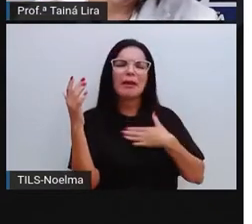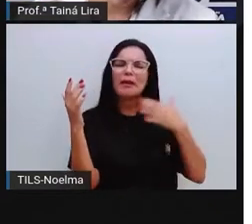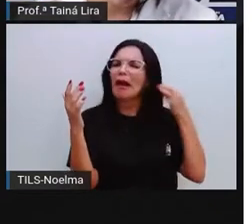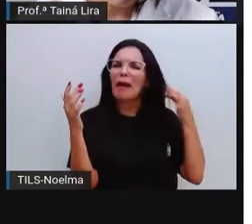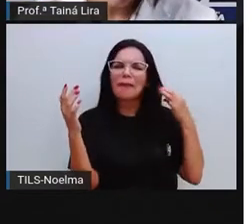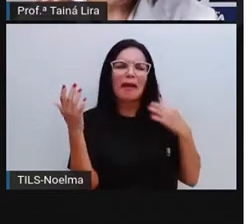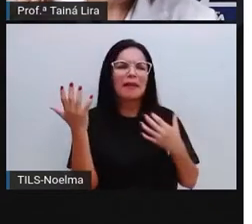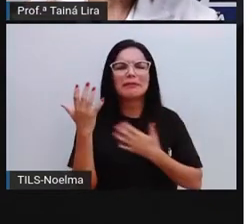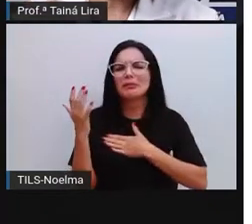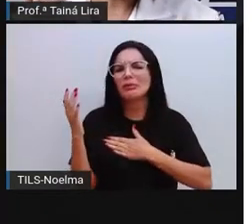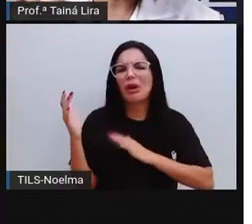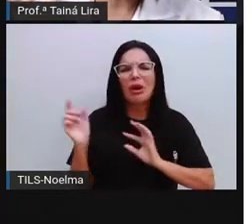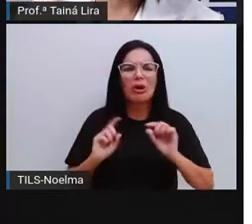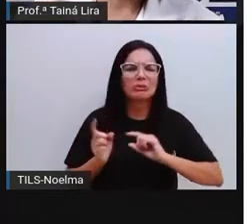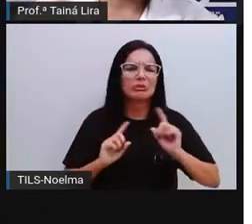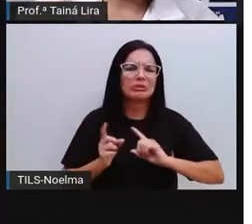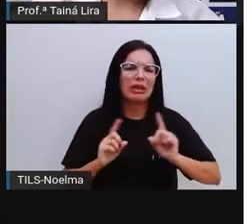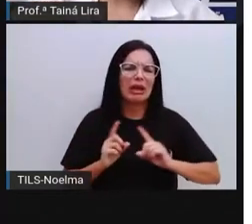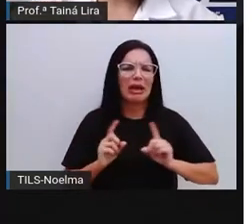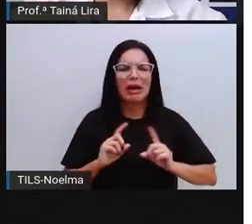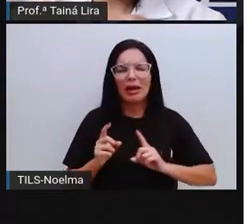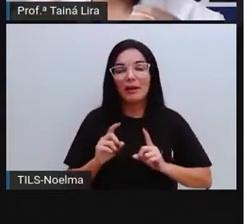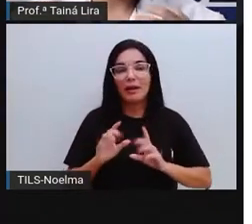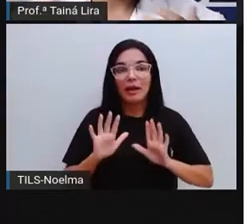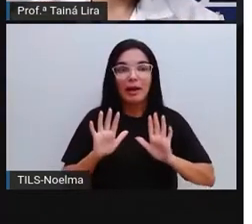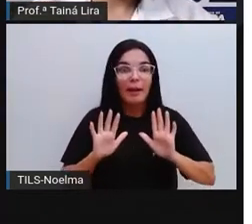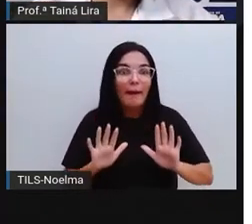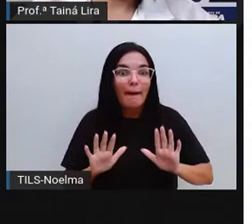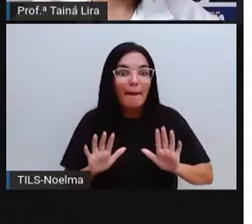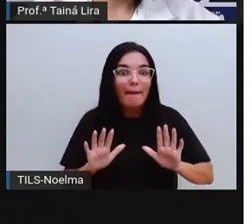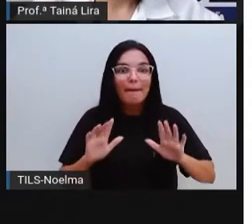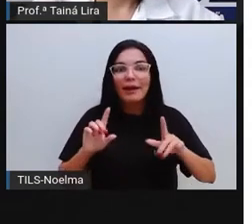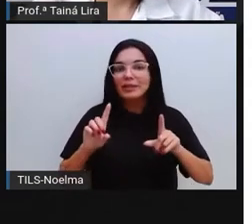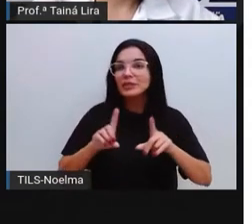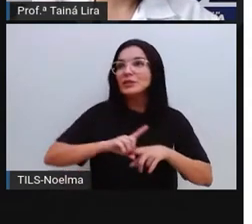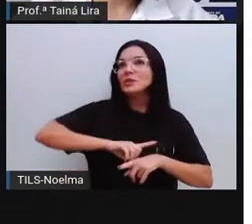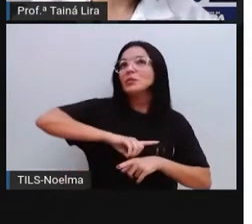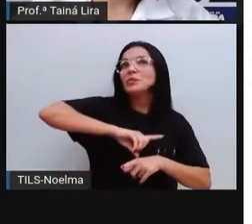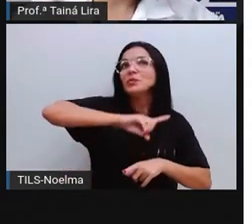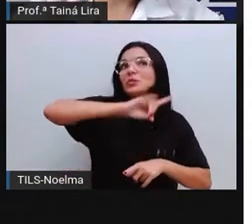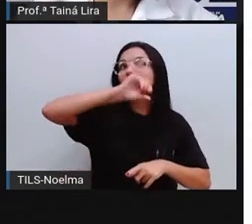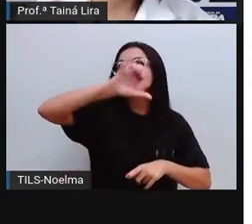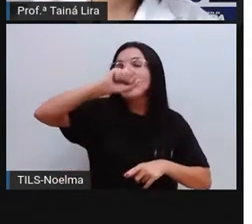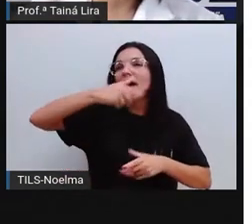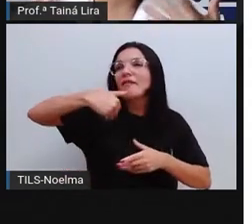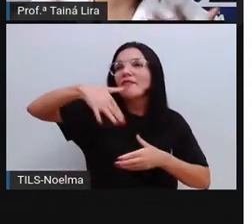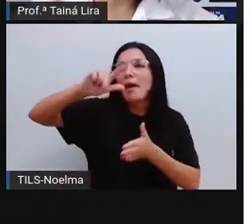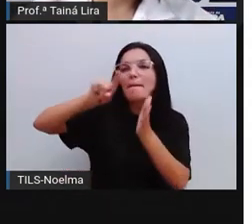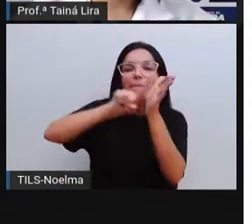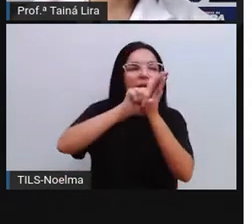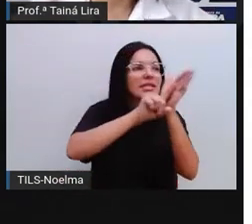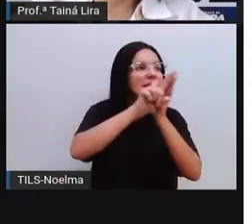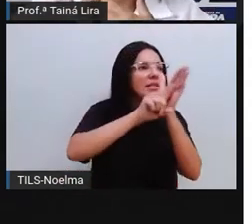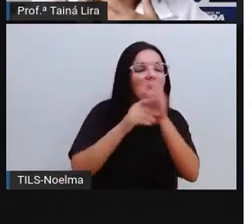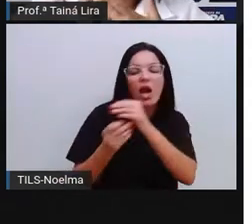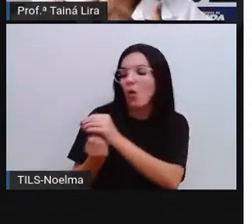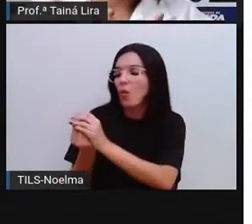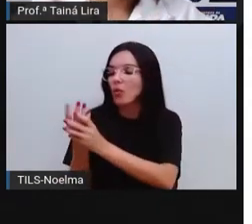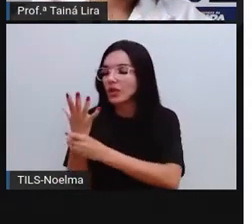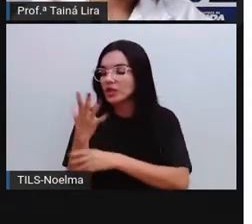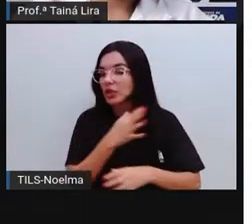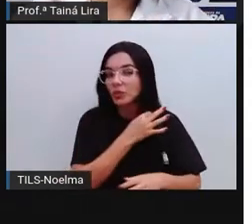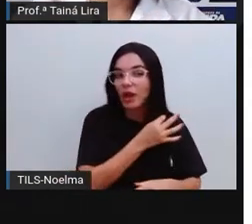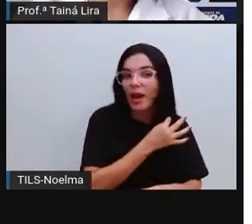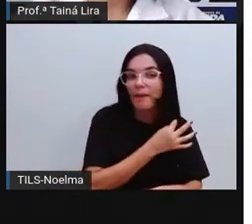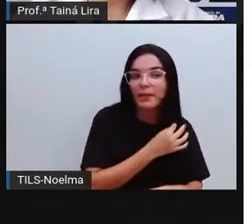o cabelo dela e ela não gostava, até que ela foi pesquisar sobre a origem do cabelo dela e ela